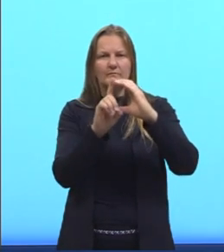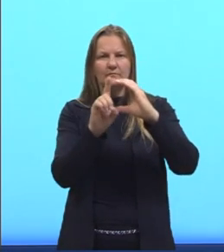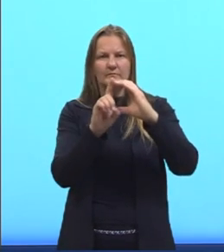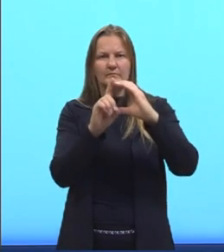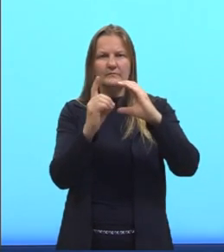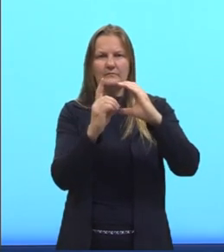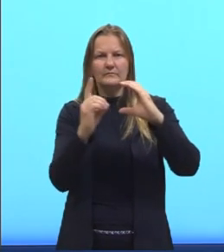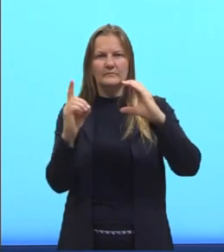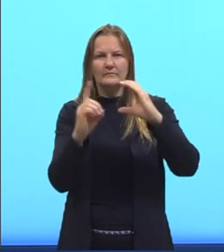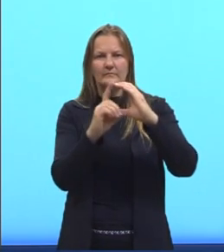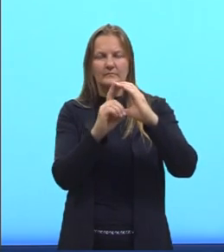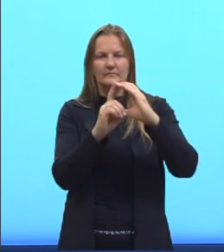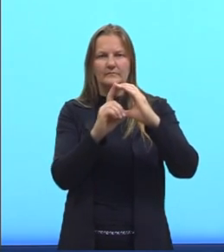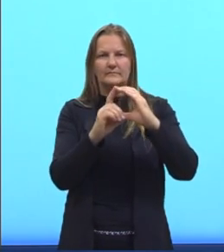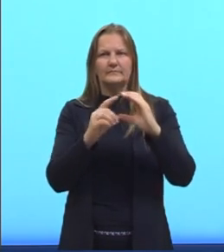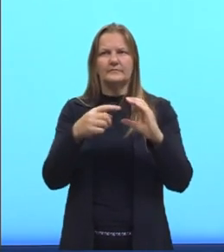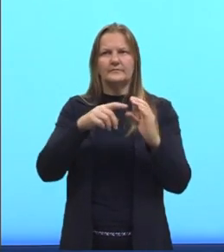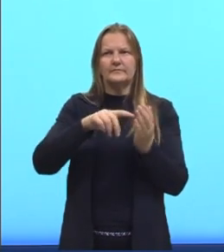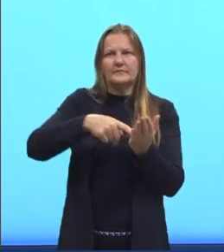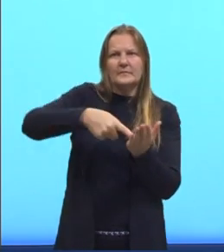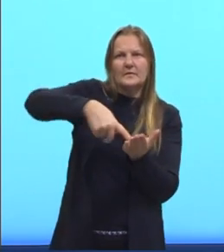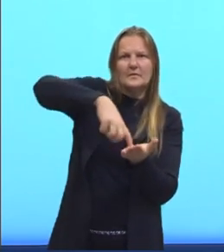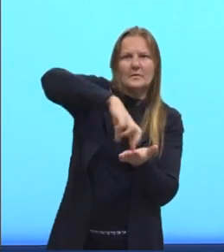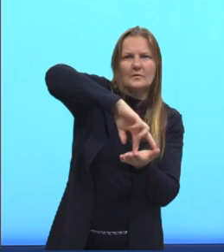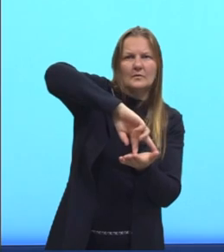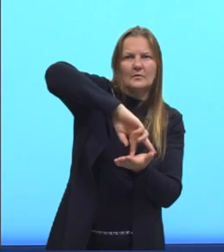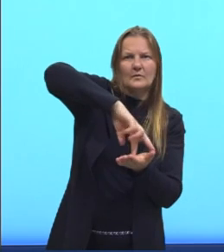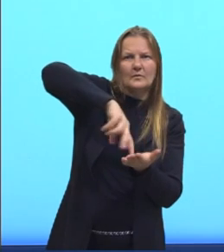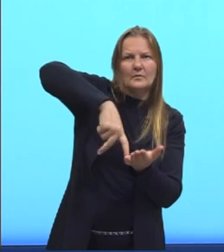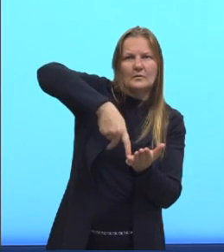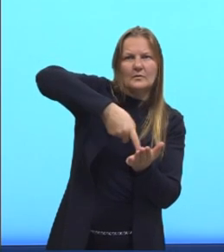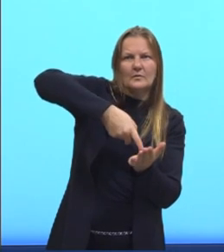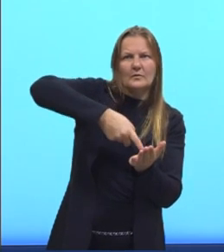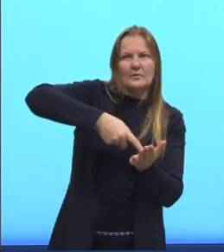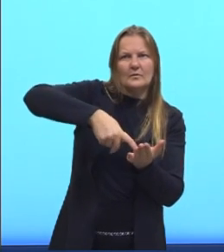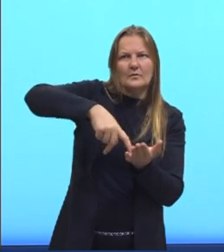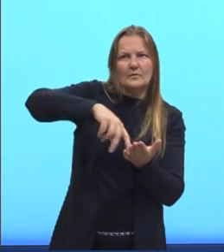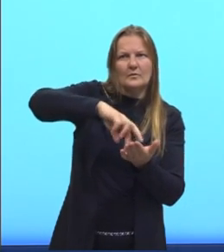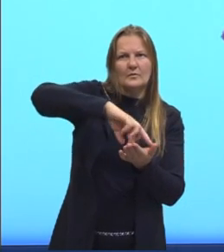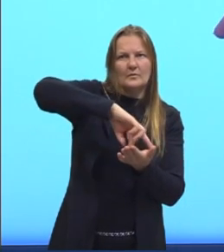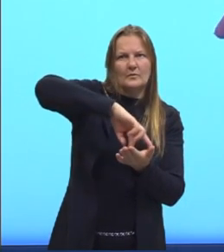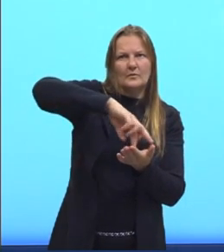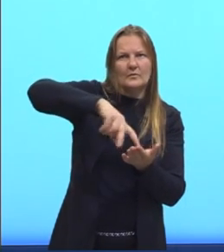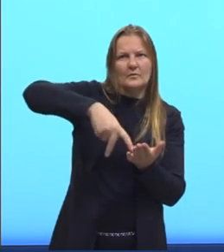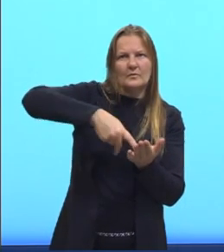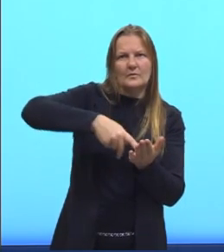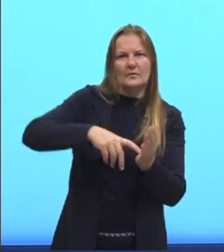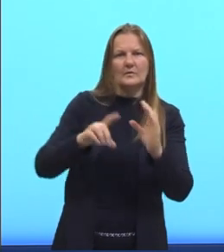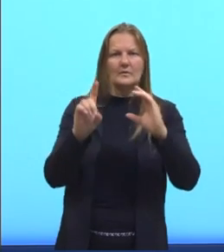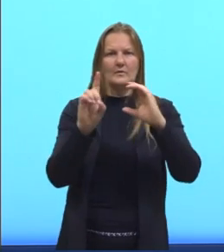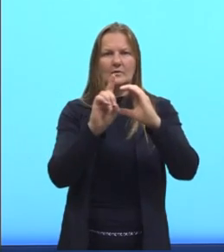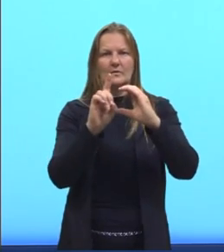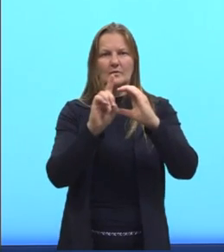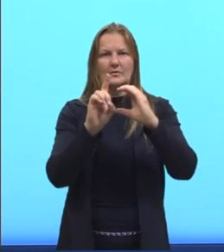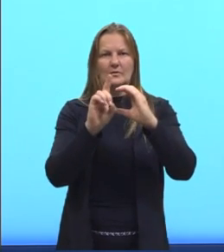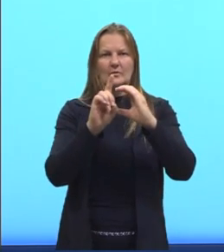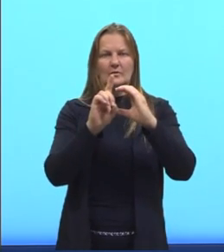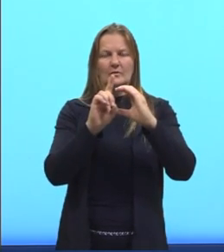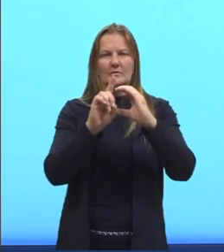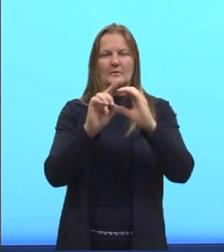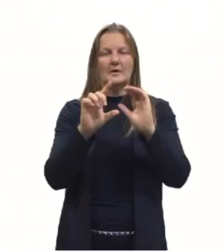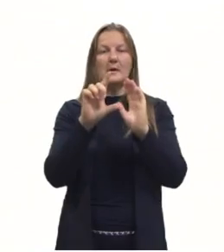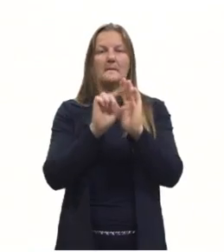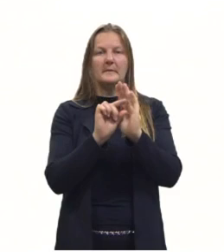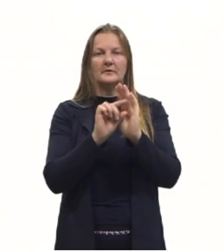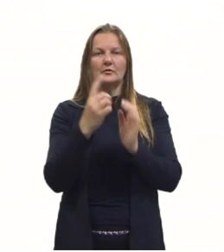Esse segmento recebe o nome de diâmetro Ele seria representado aqui por D minúsculo e